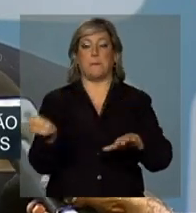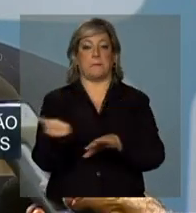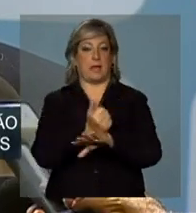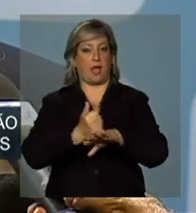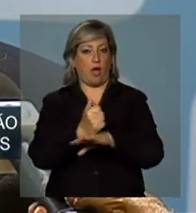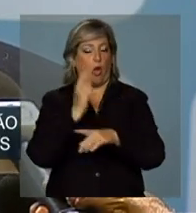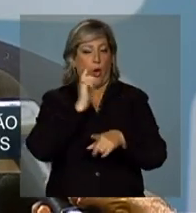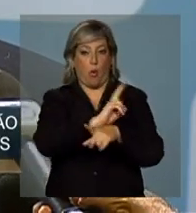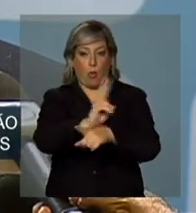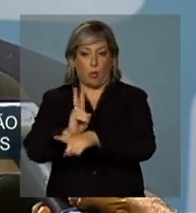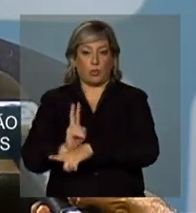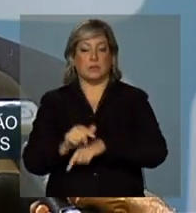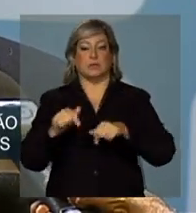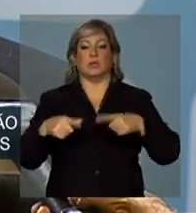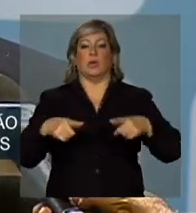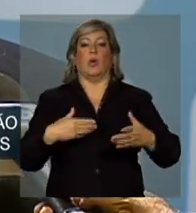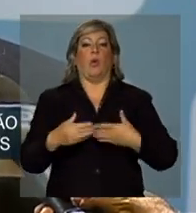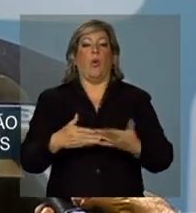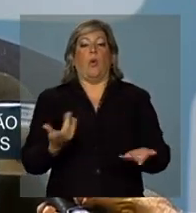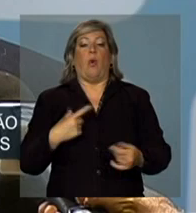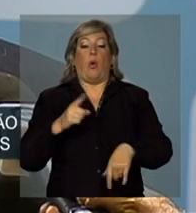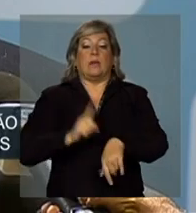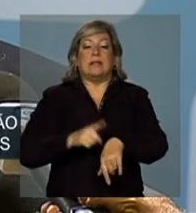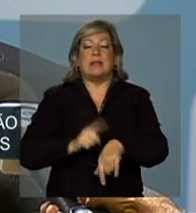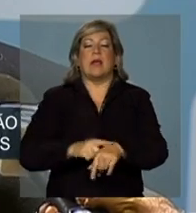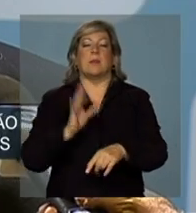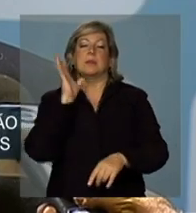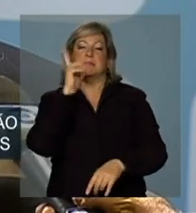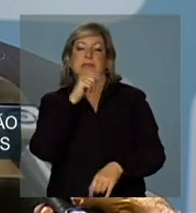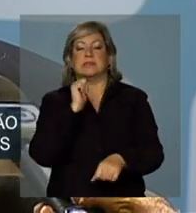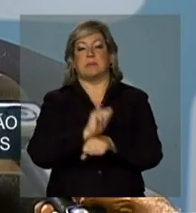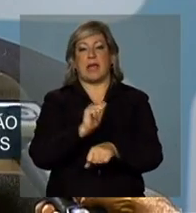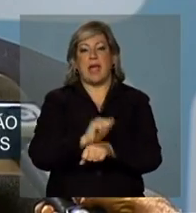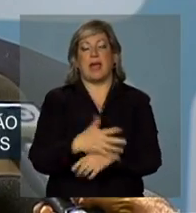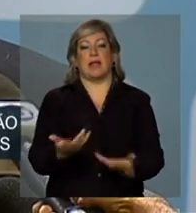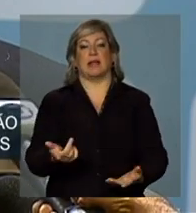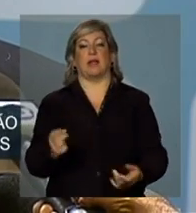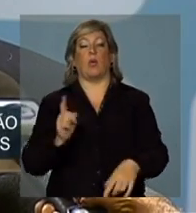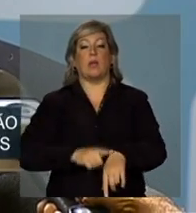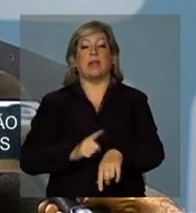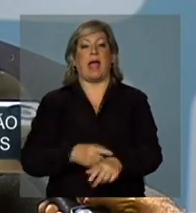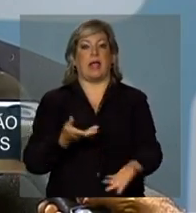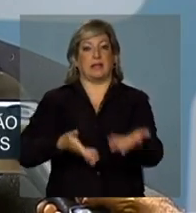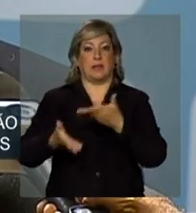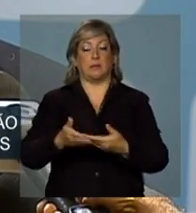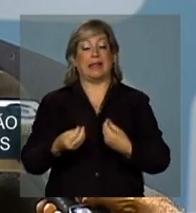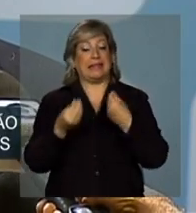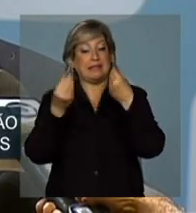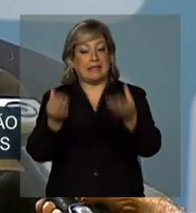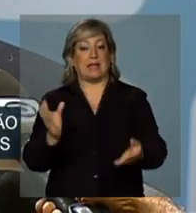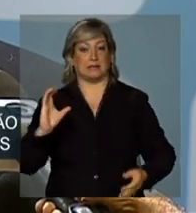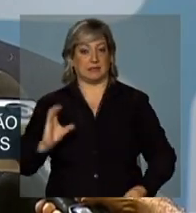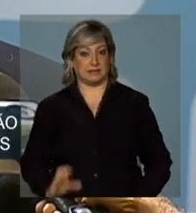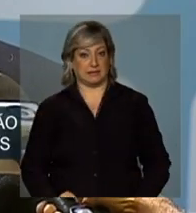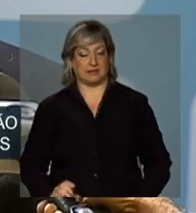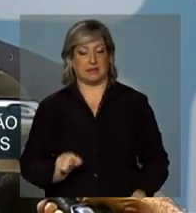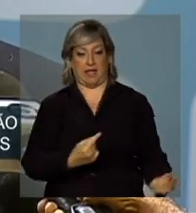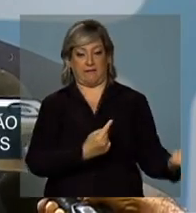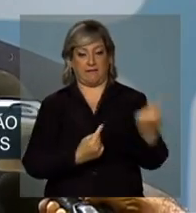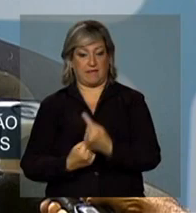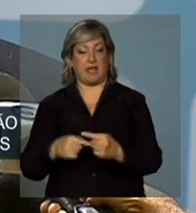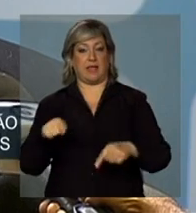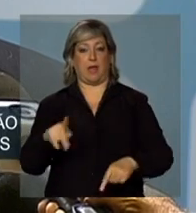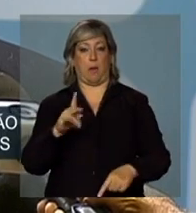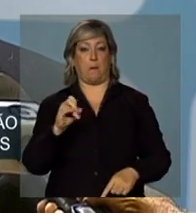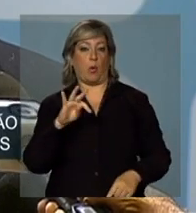controle na unidade, pode controlar o tempo de espera, o tempo do atendimento, e garante para o cidadão que é atendido na unidade básica de